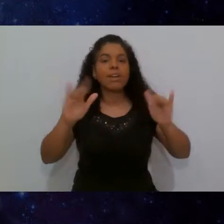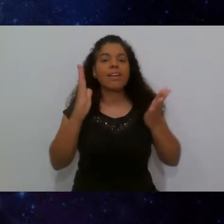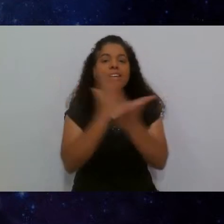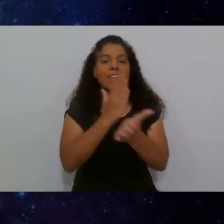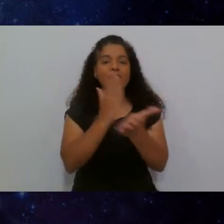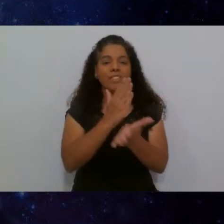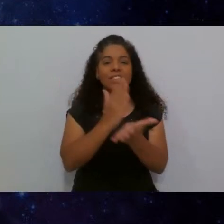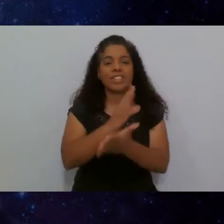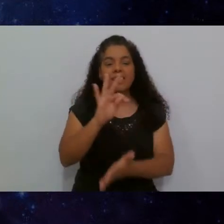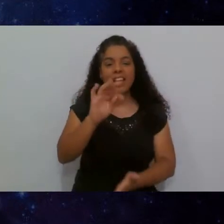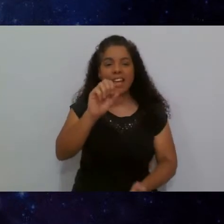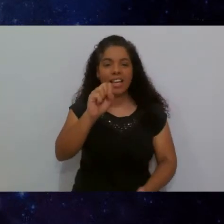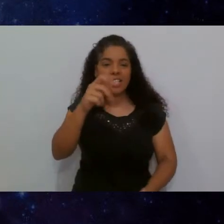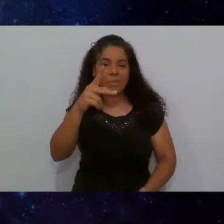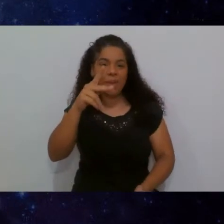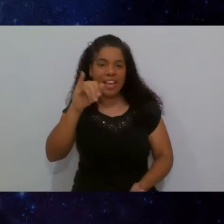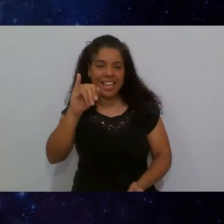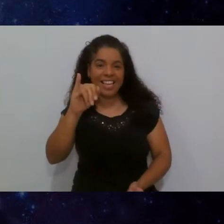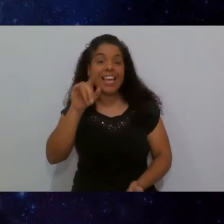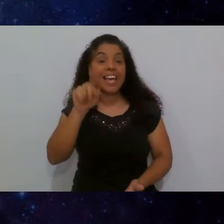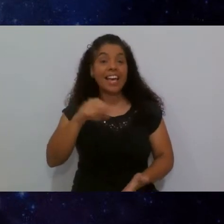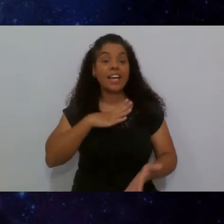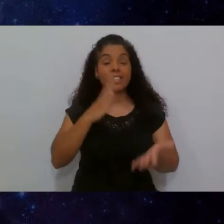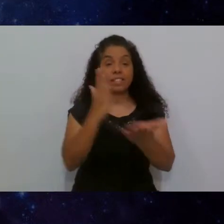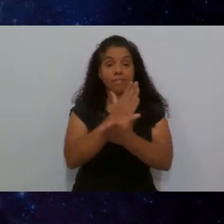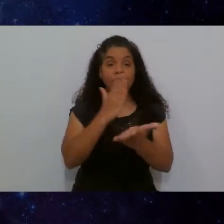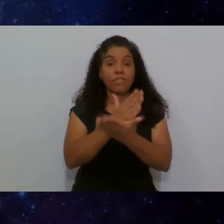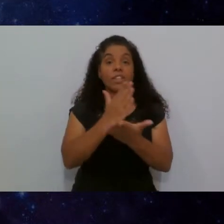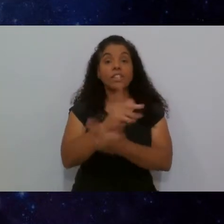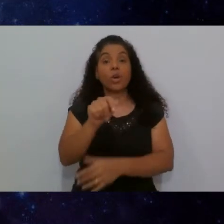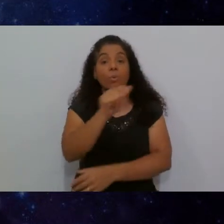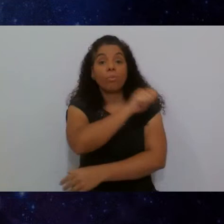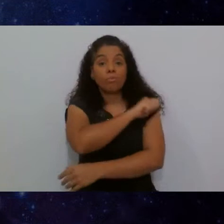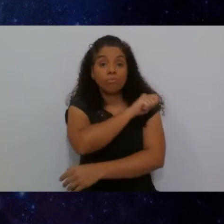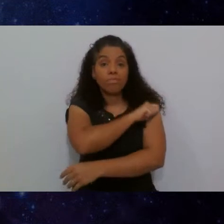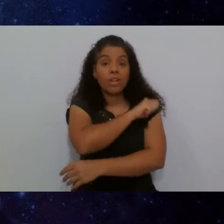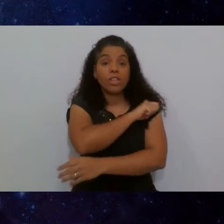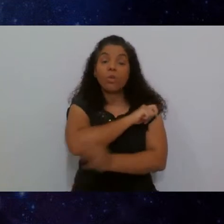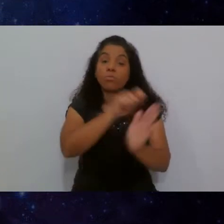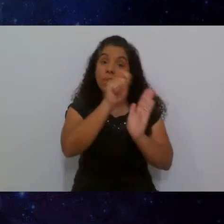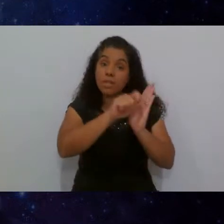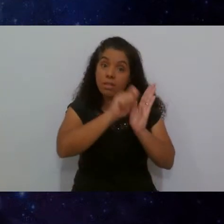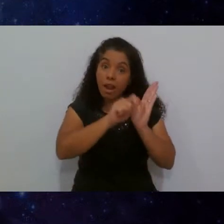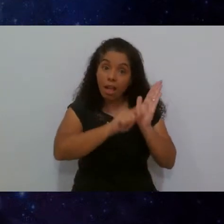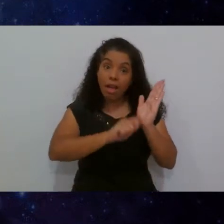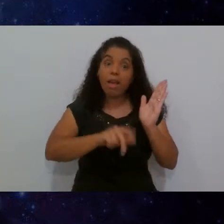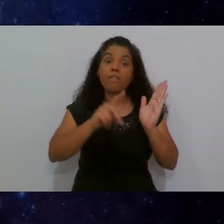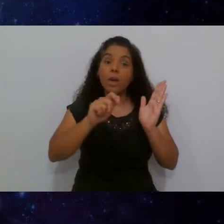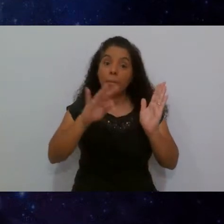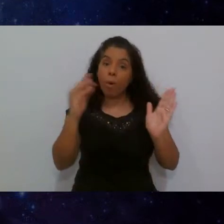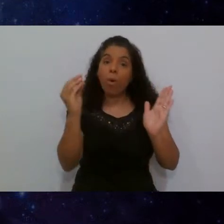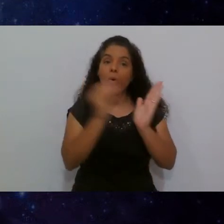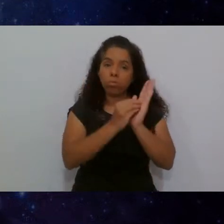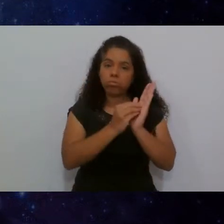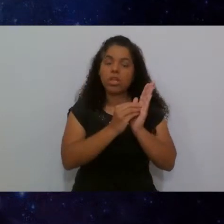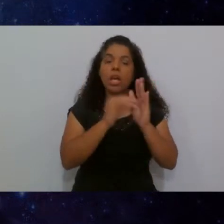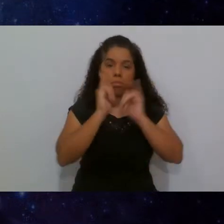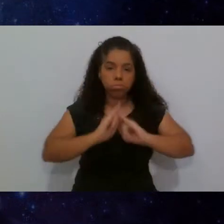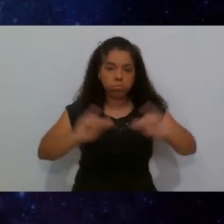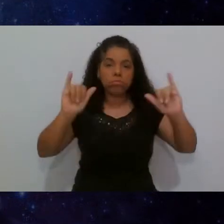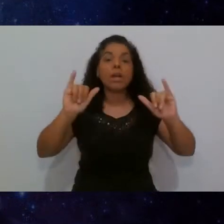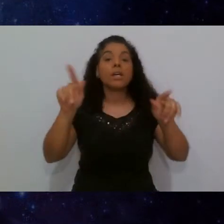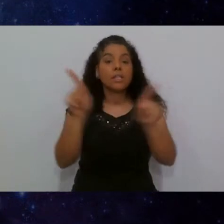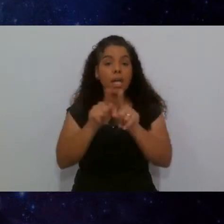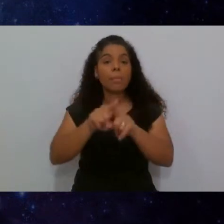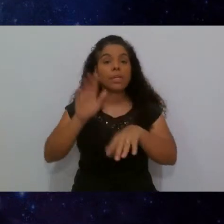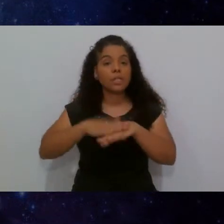revista é uma revista onde os meus alunos escrevem posts e publicam lá. Esses posts também são revisados pelos próprios alunos